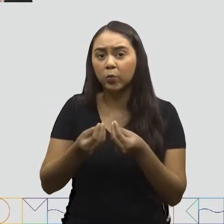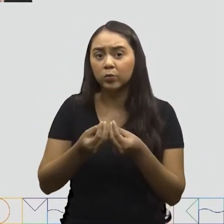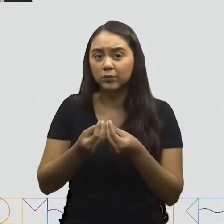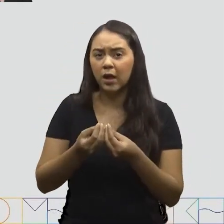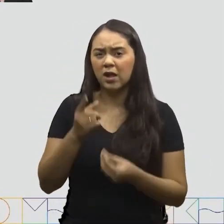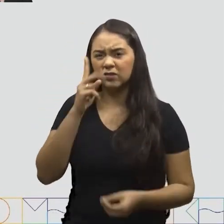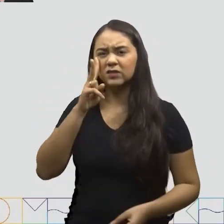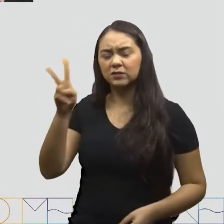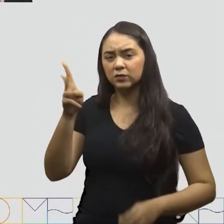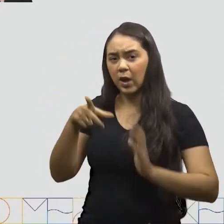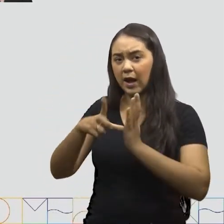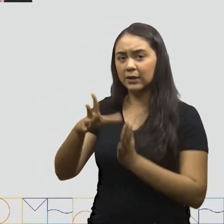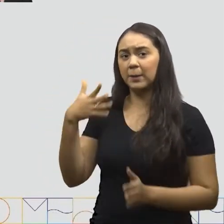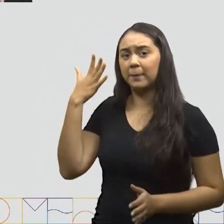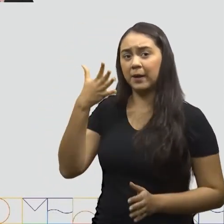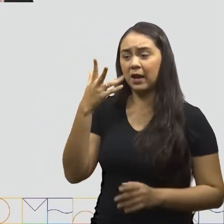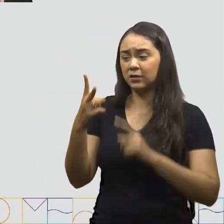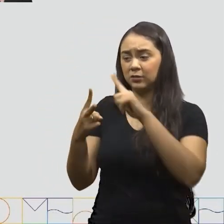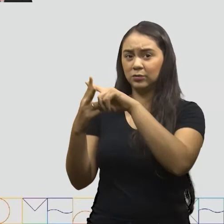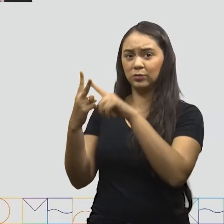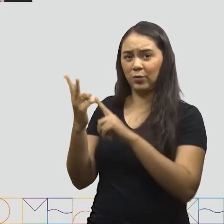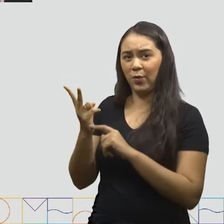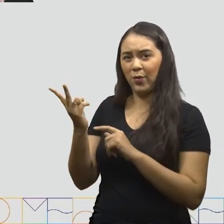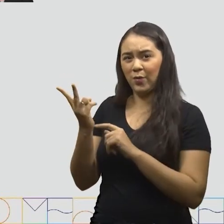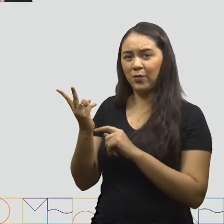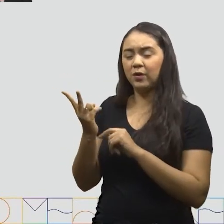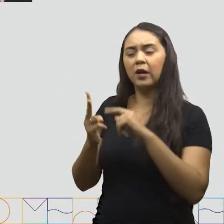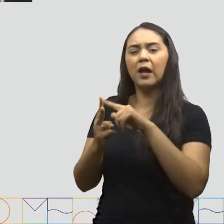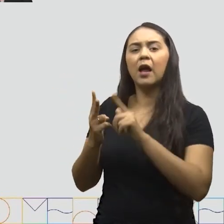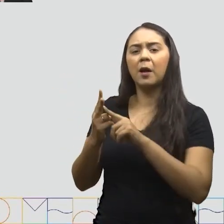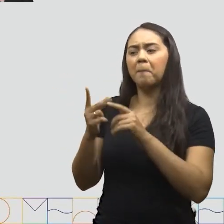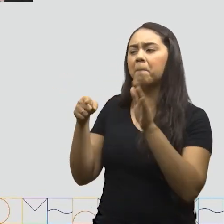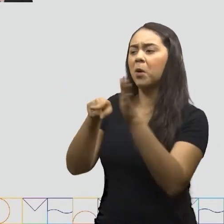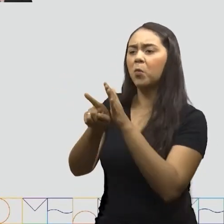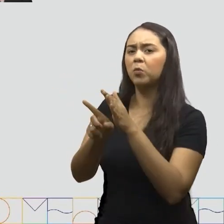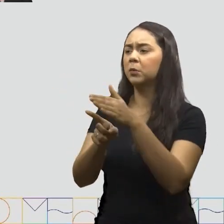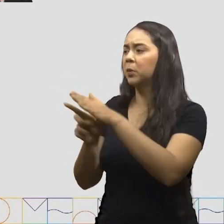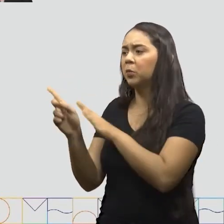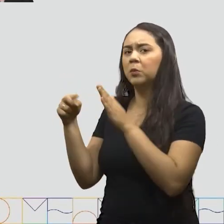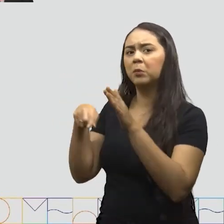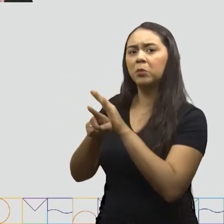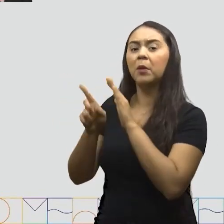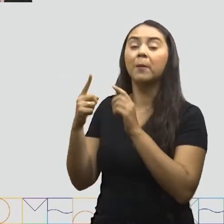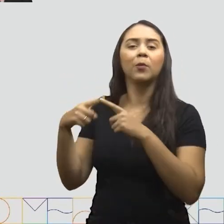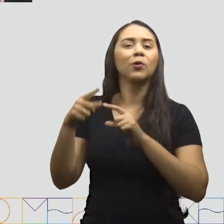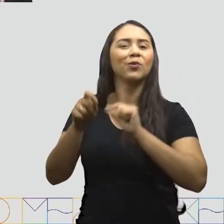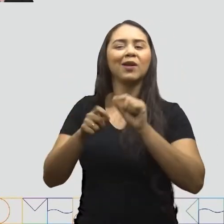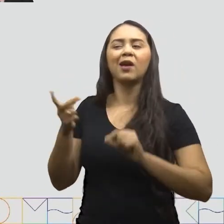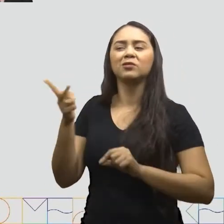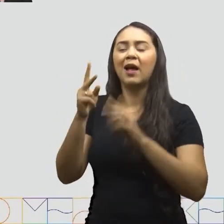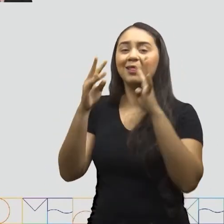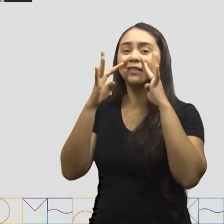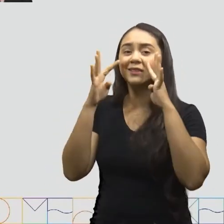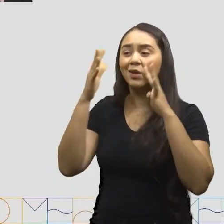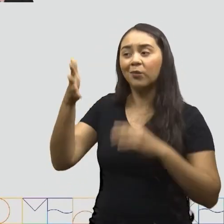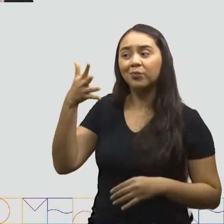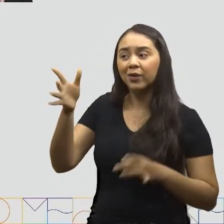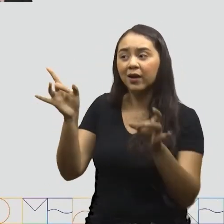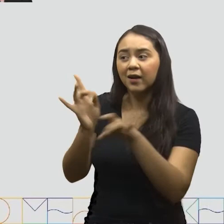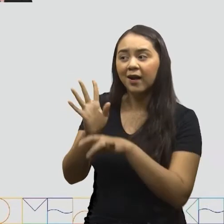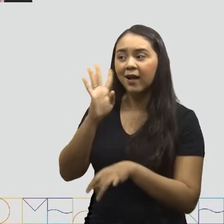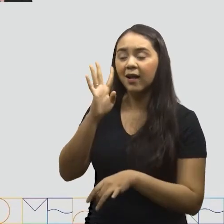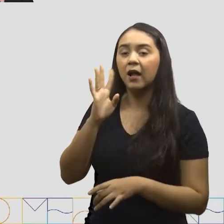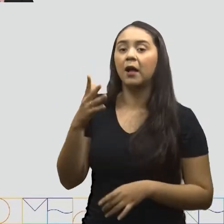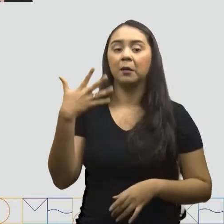perguntas Um para o outro Pois os dois Tiveram a escuta atenta Na hora da apresentação Porém